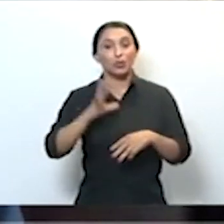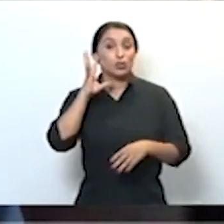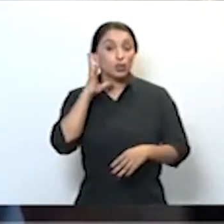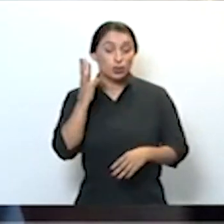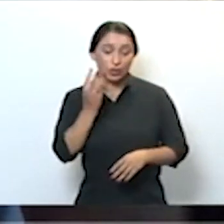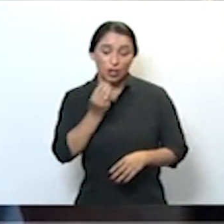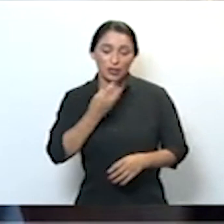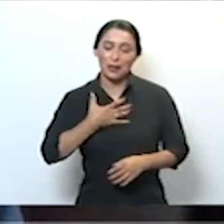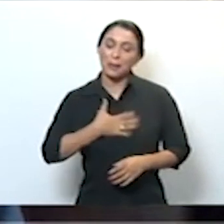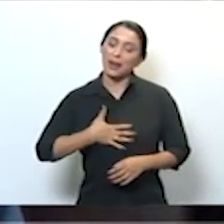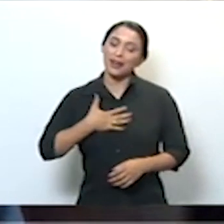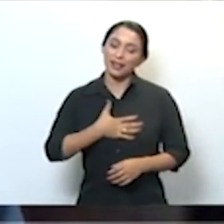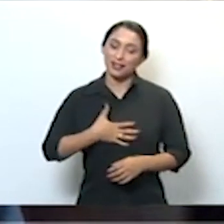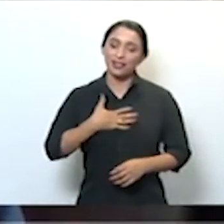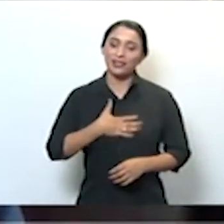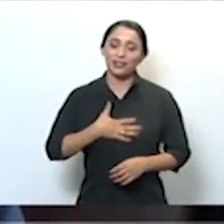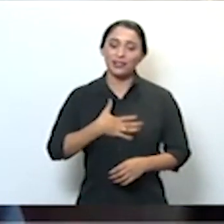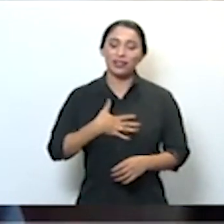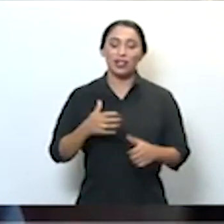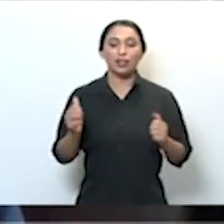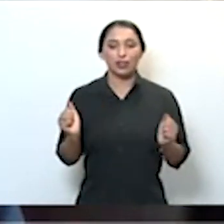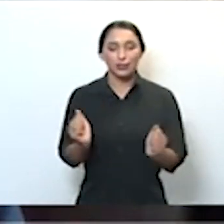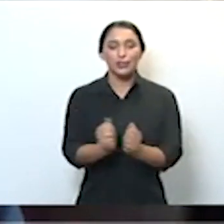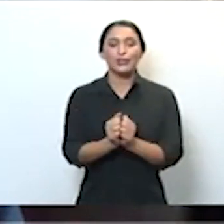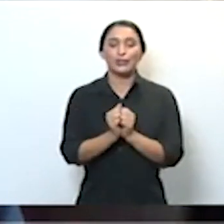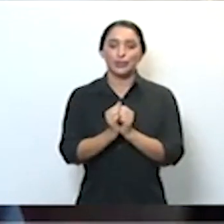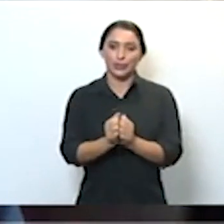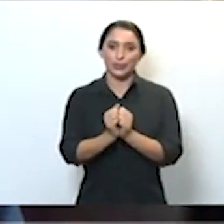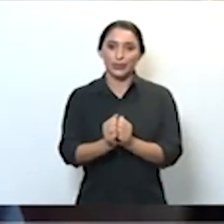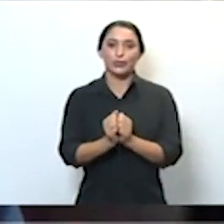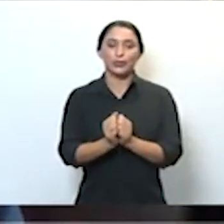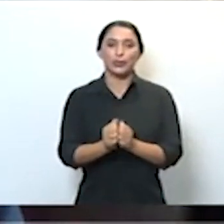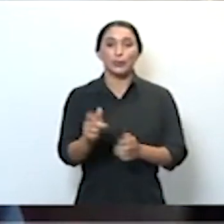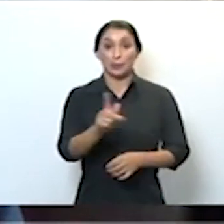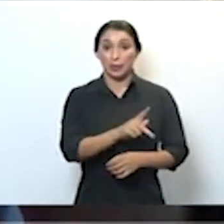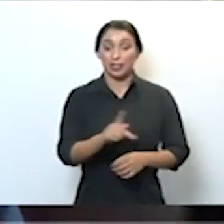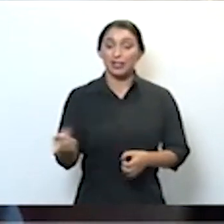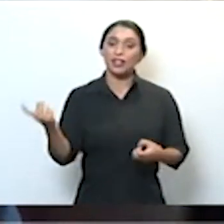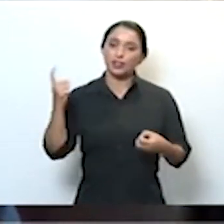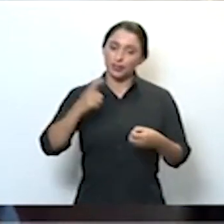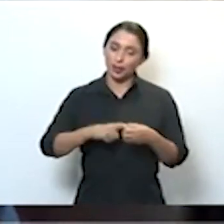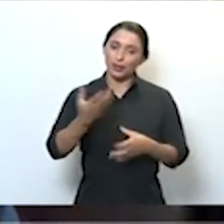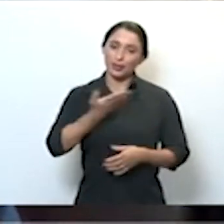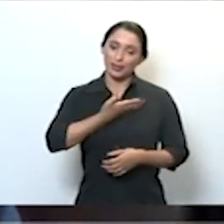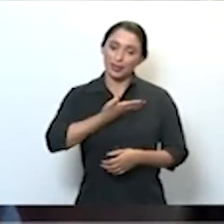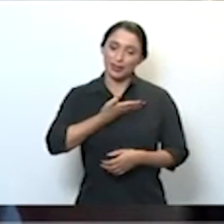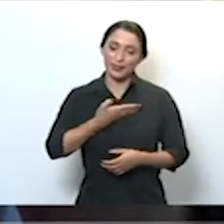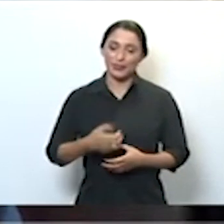muita honra de termos a condução dele na nossa turma. Bem-vindo de volta, querido amigo.